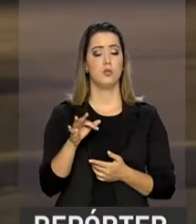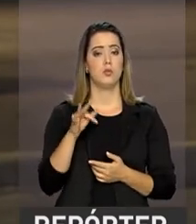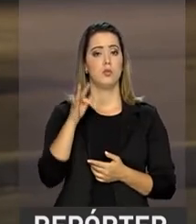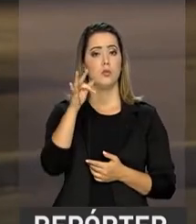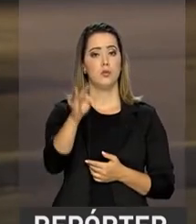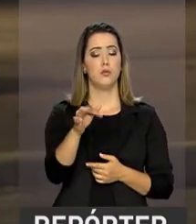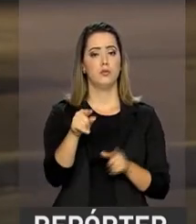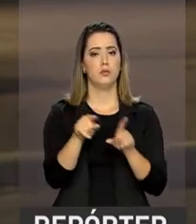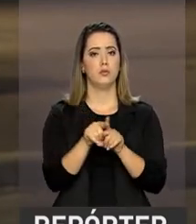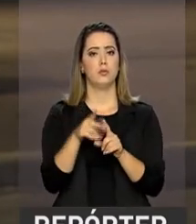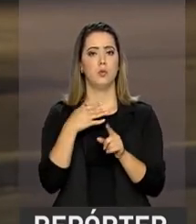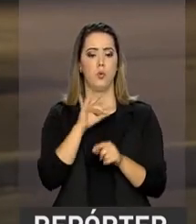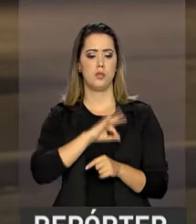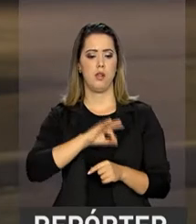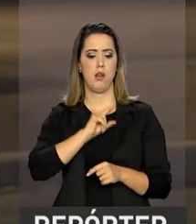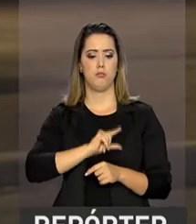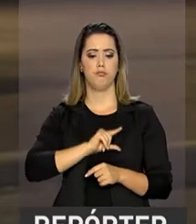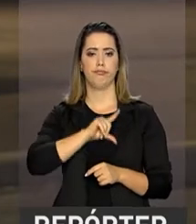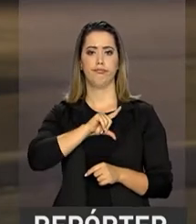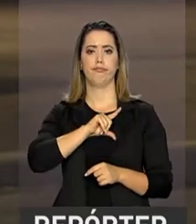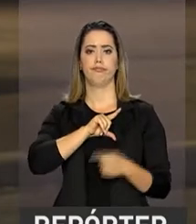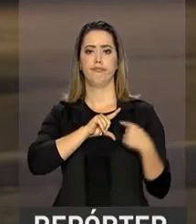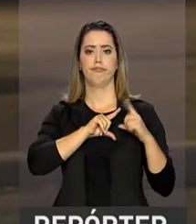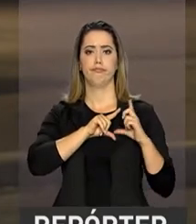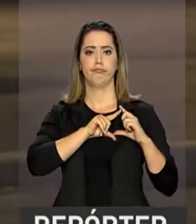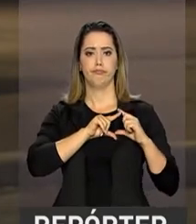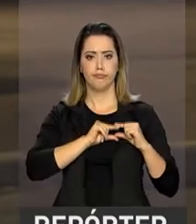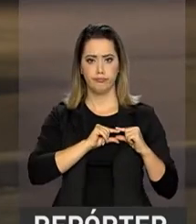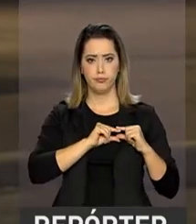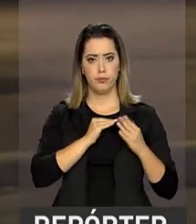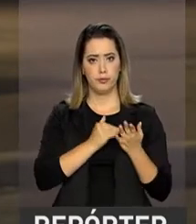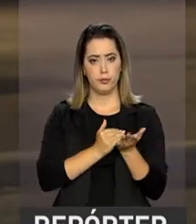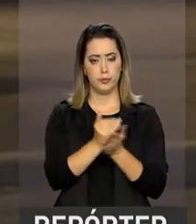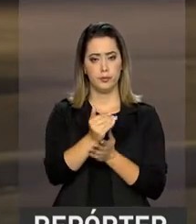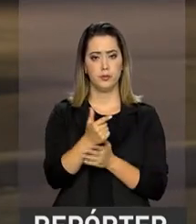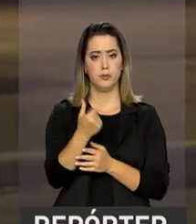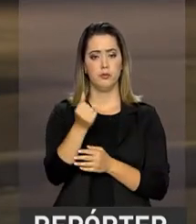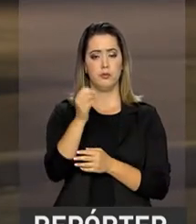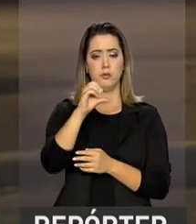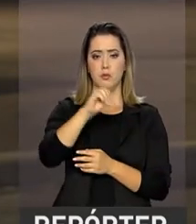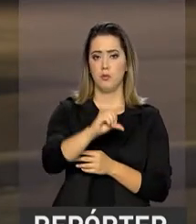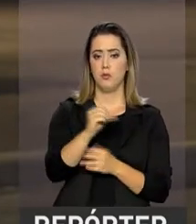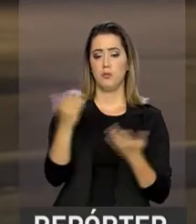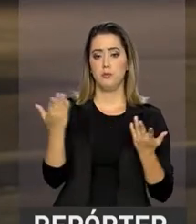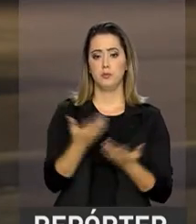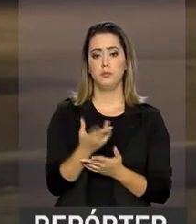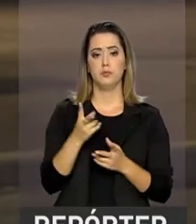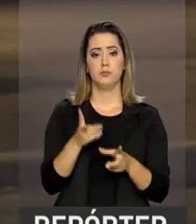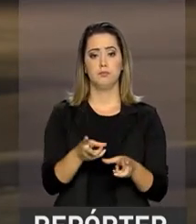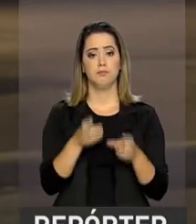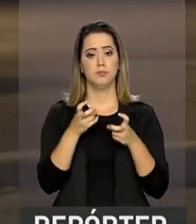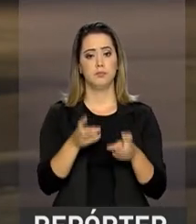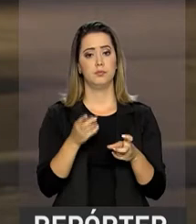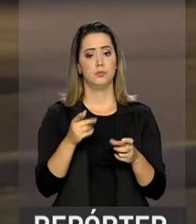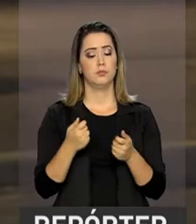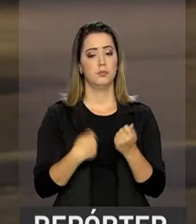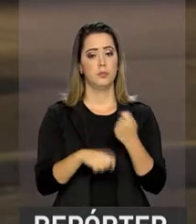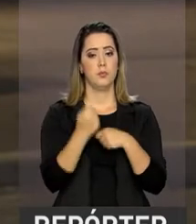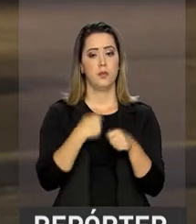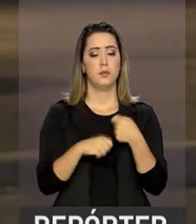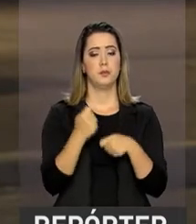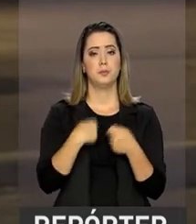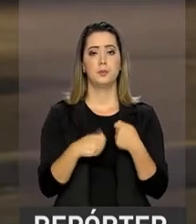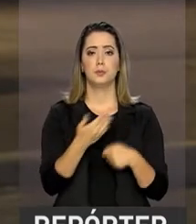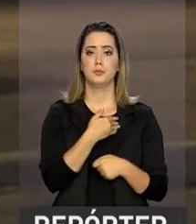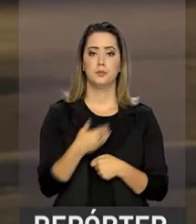do reajuste dos servidores públicos civis de 2018 para 2019, a expectativa de economia para os